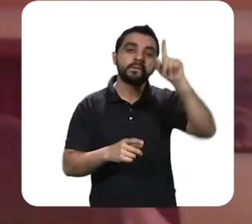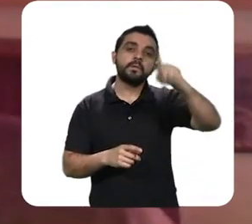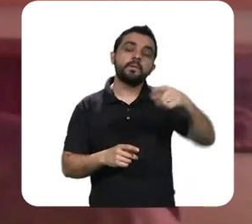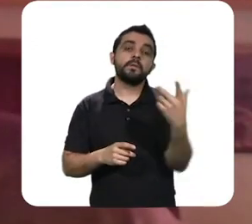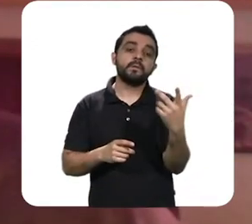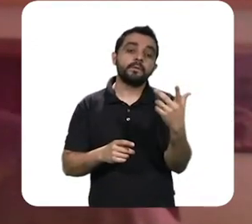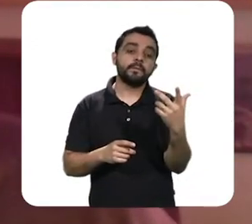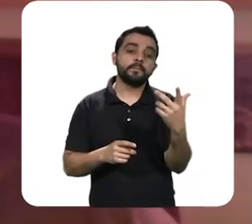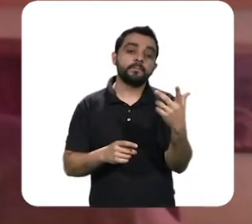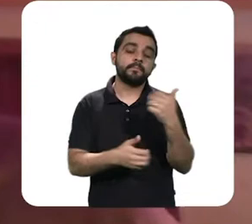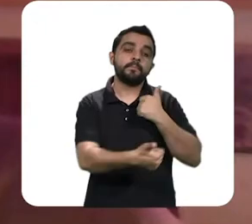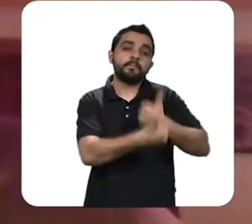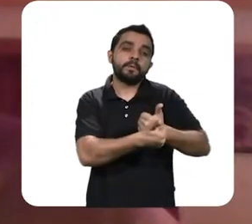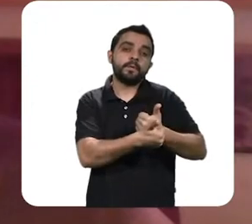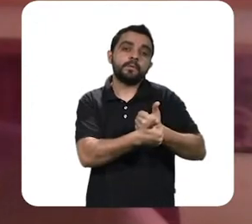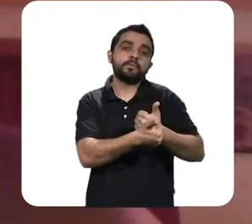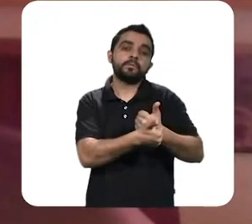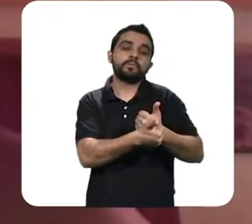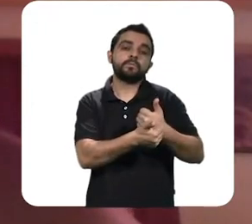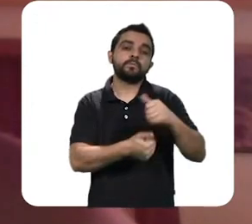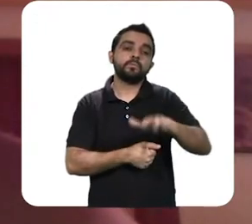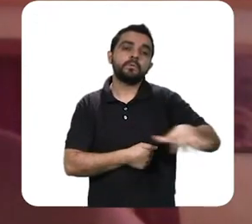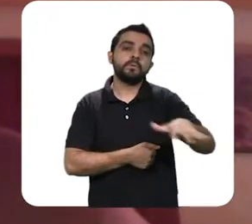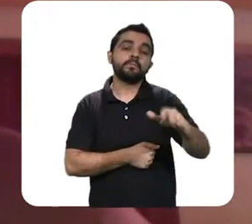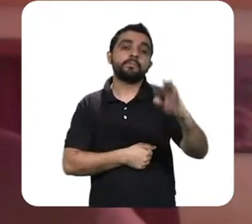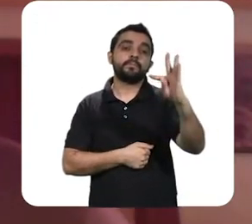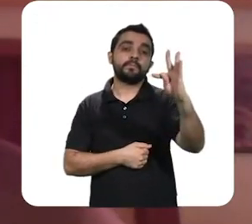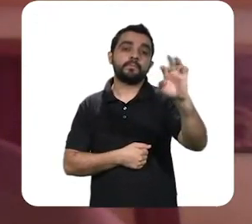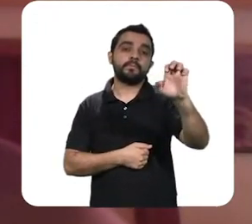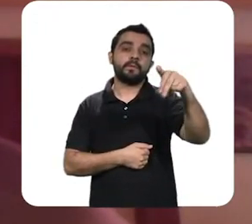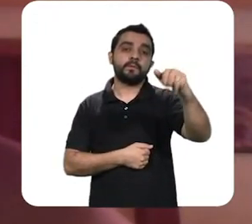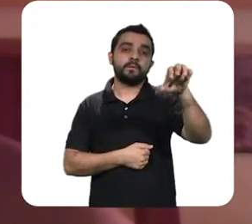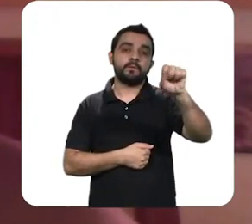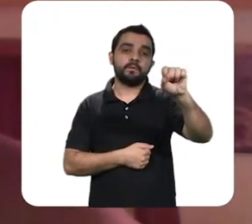Tennessee. O que o Roosevelt fez? Ele que é uma companhia